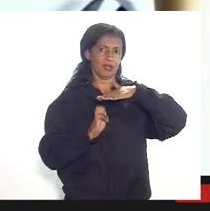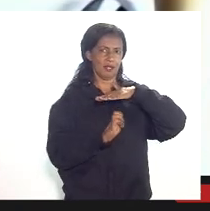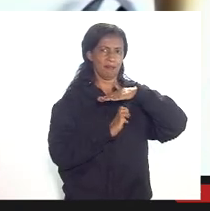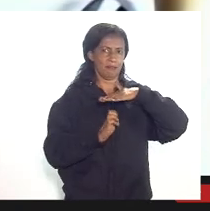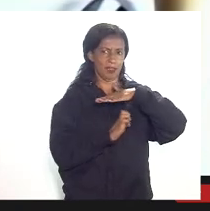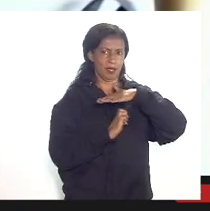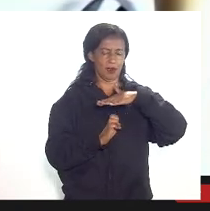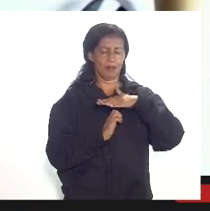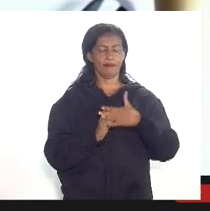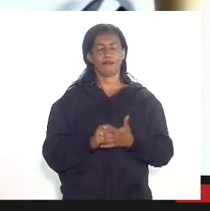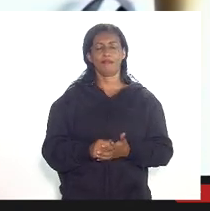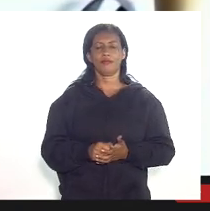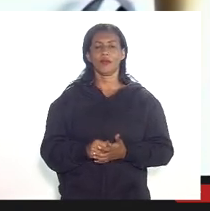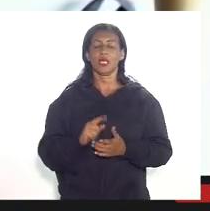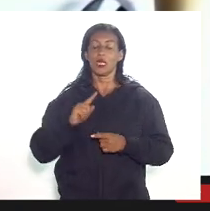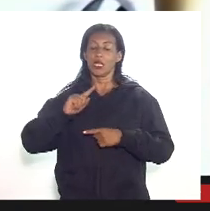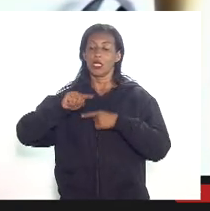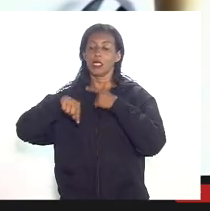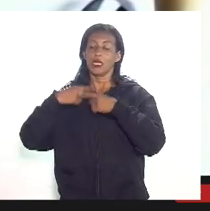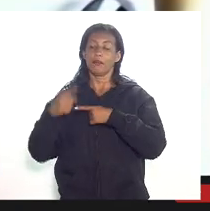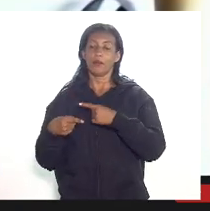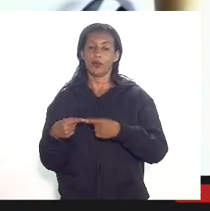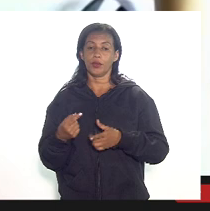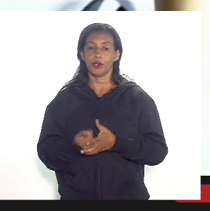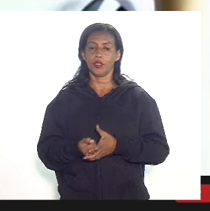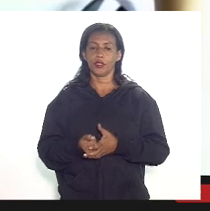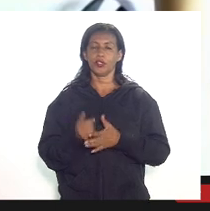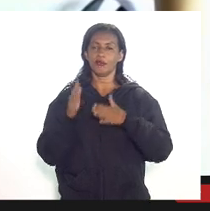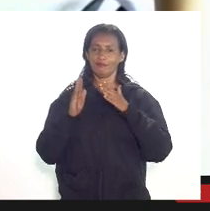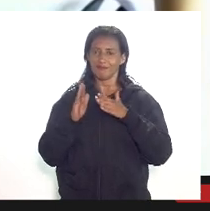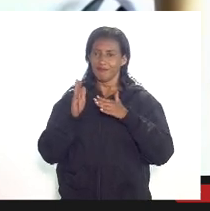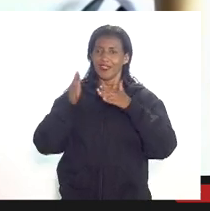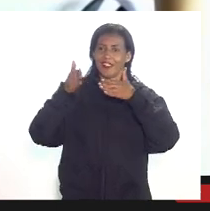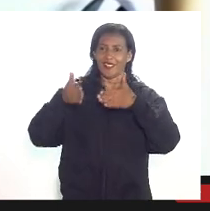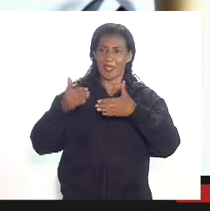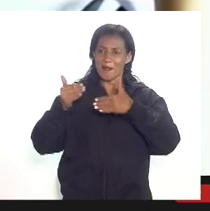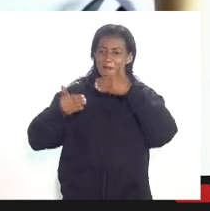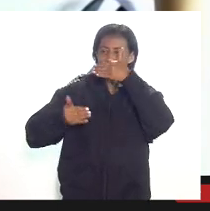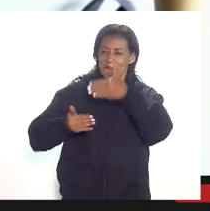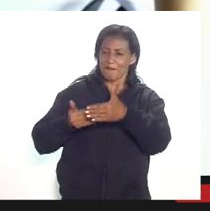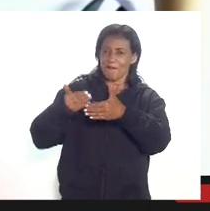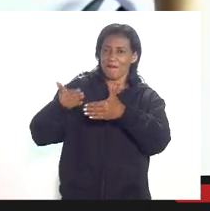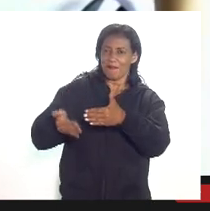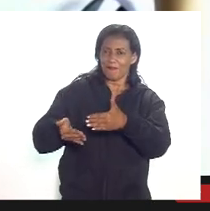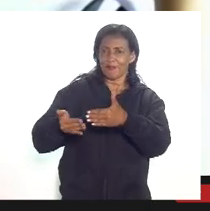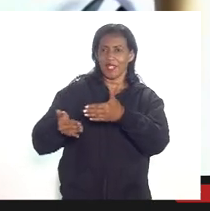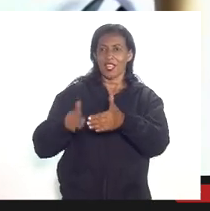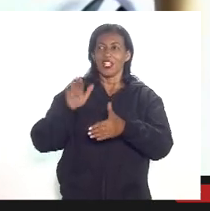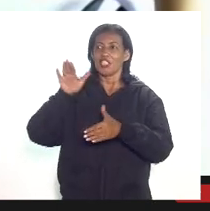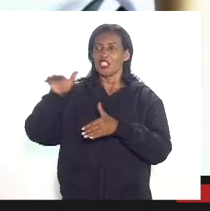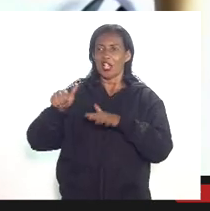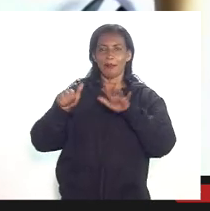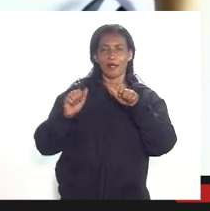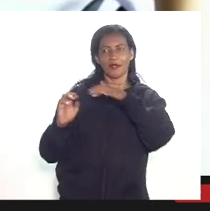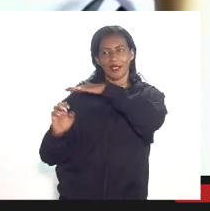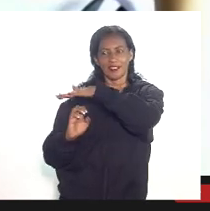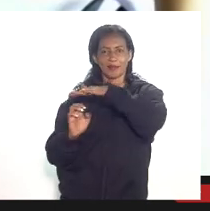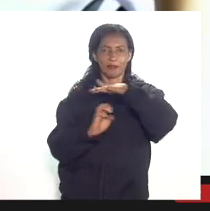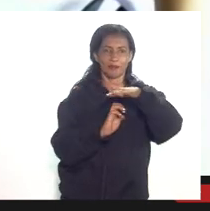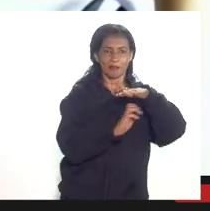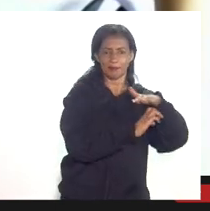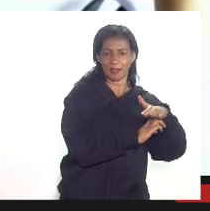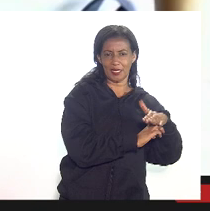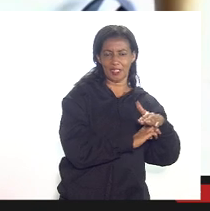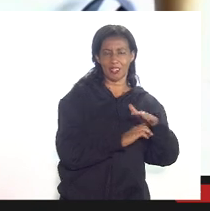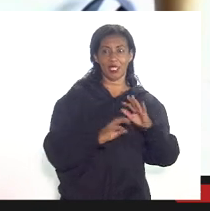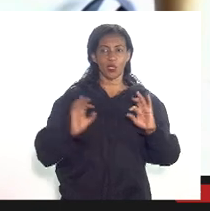IBP e depois avançar mais como chamando as concessionárias então não